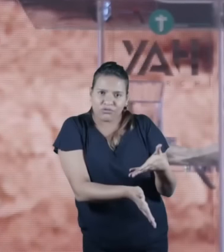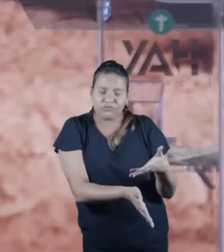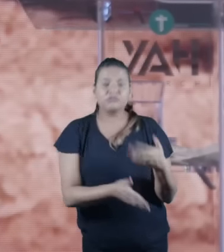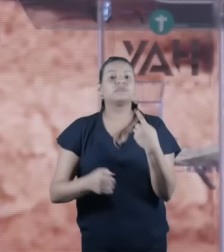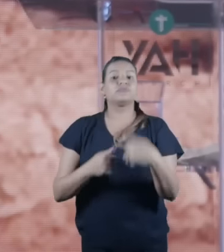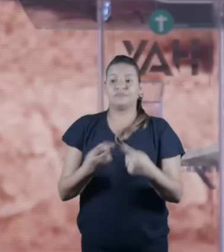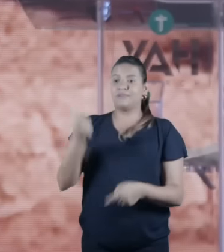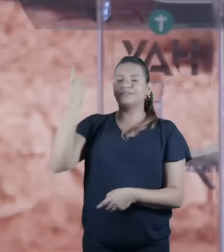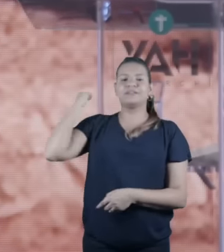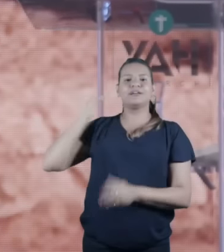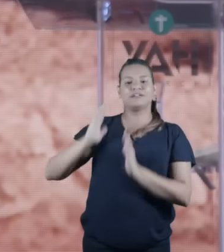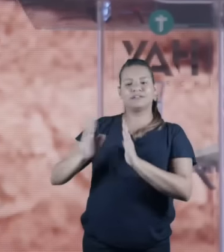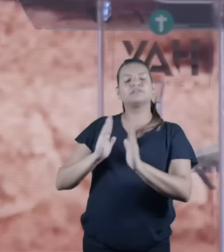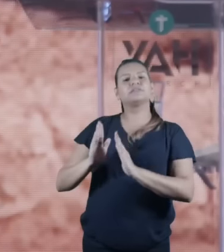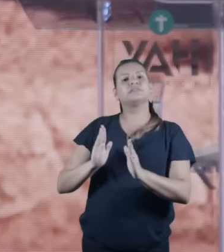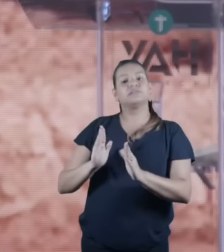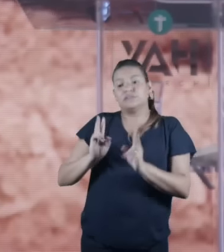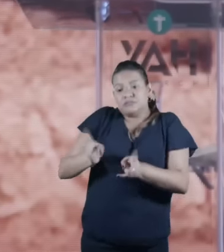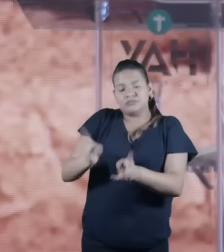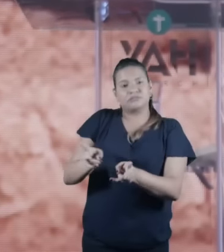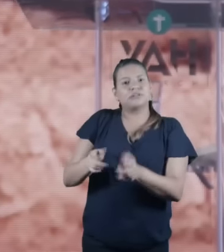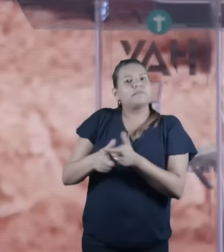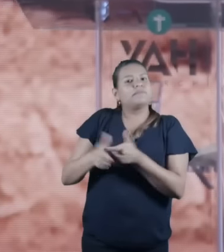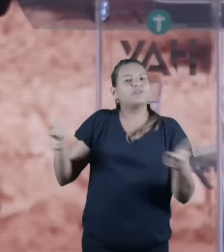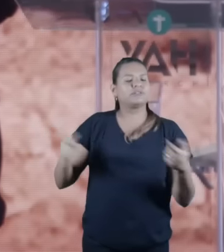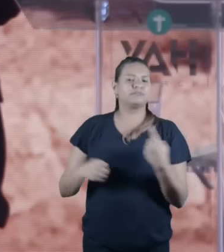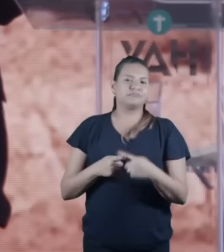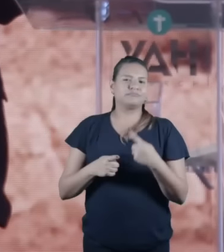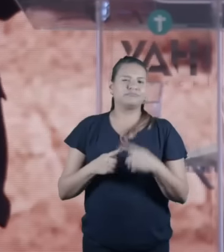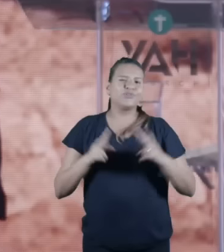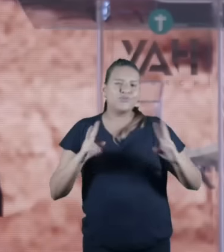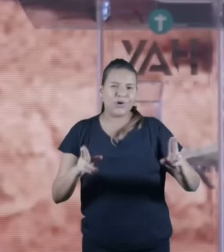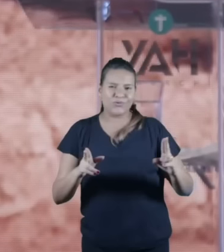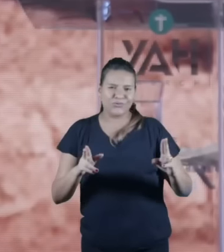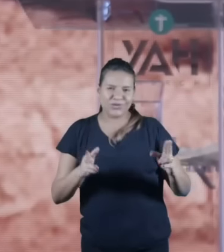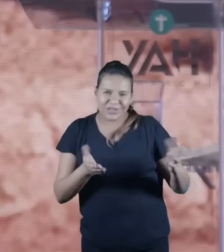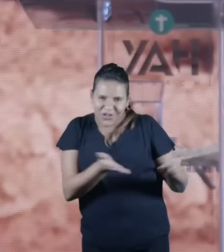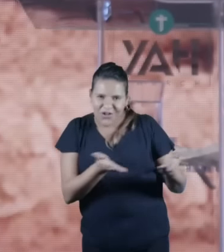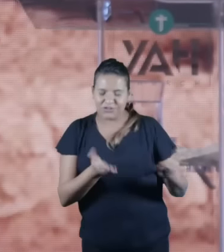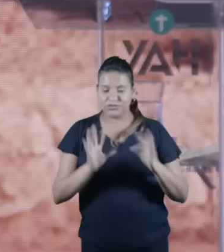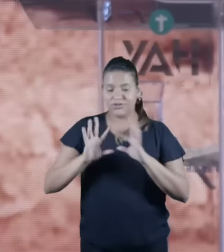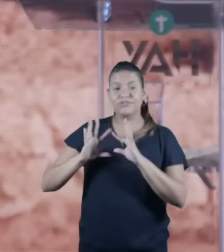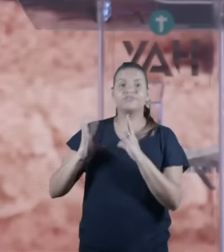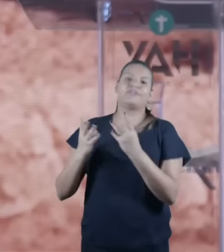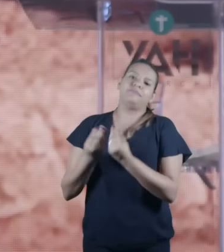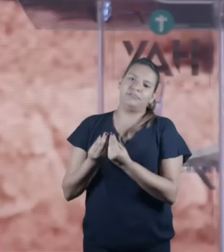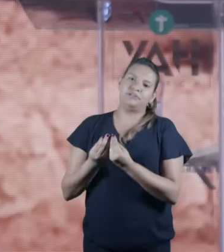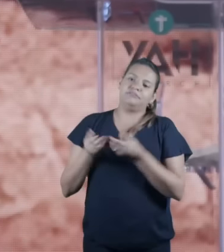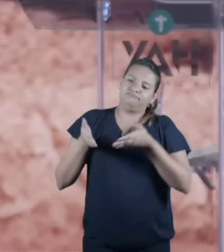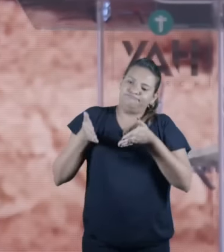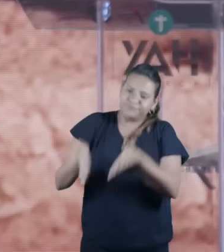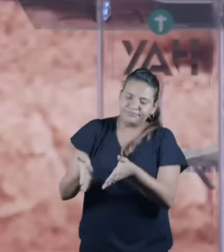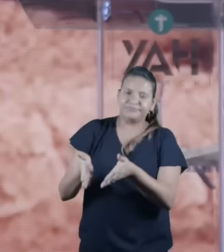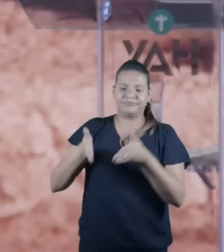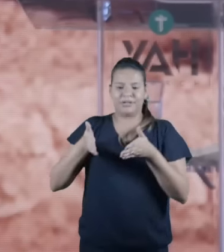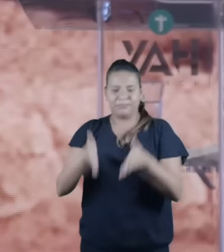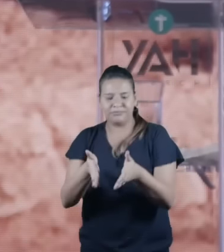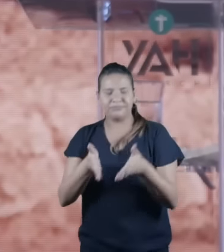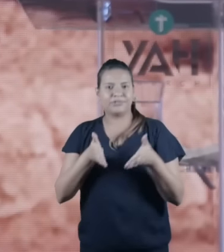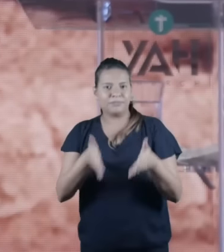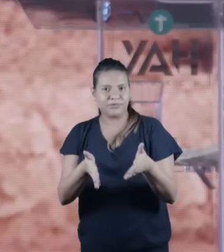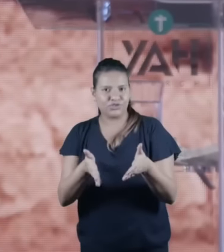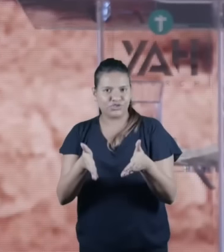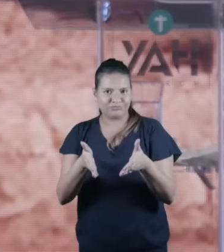pessoas eram sepultadas em sepulcros familiares então a bíblia ela especifica é um sepulcro